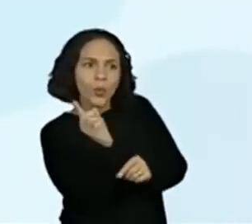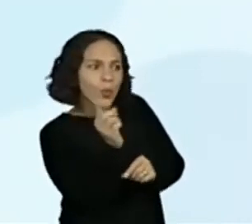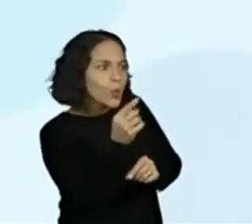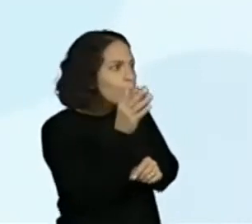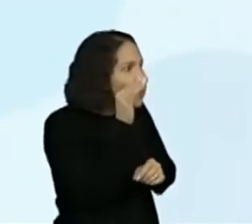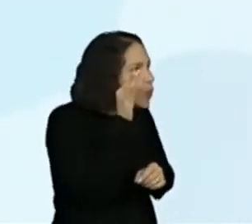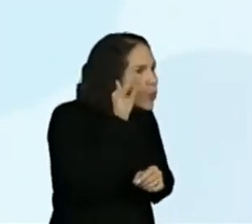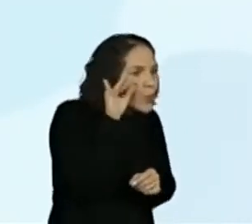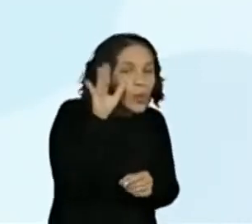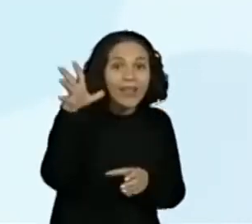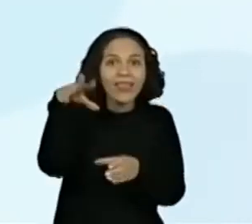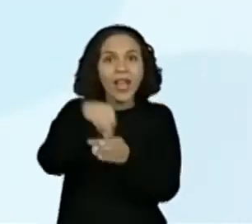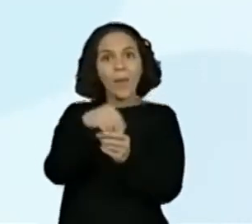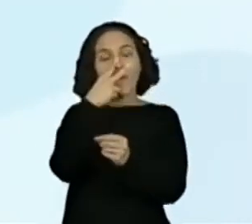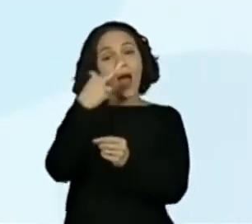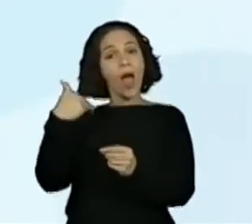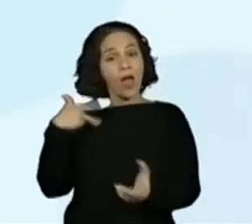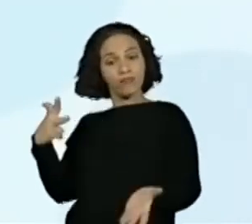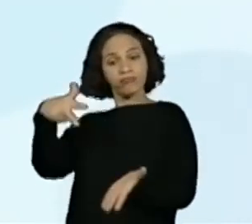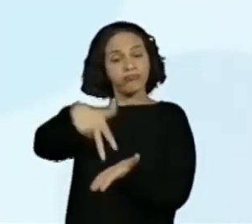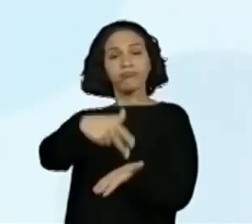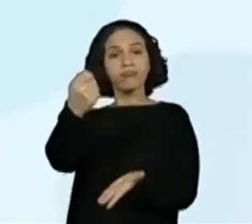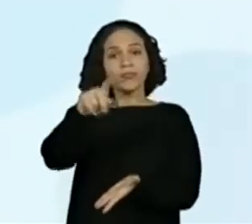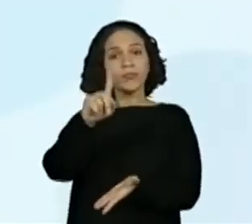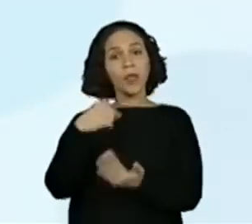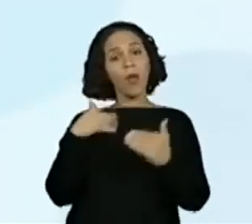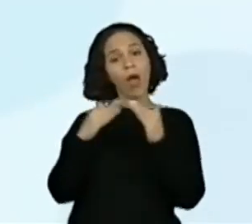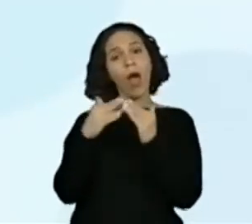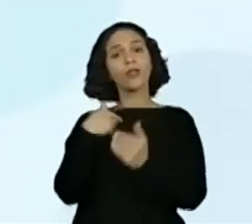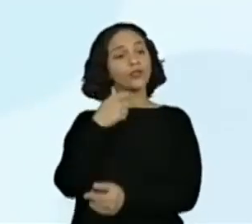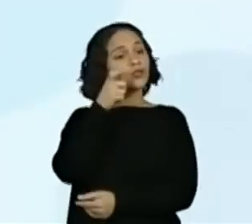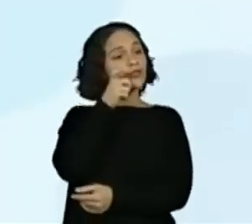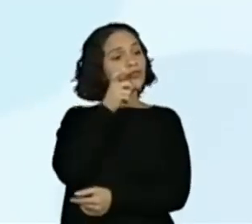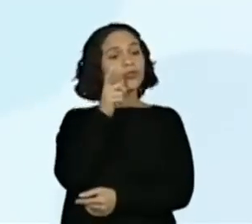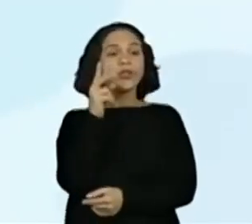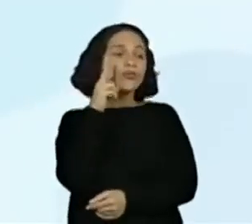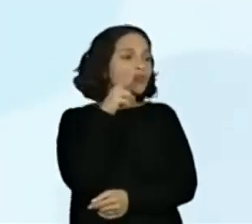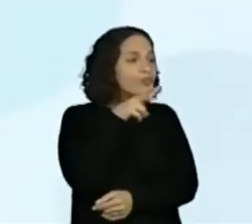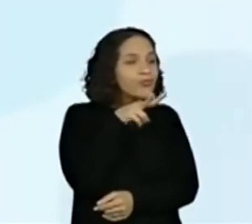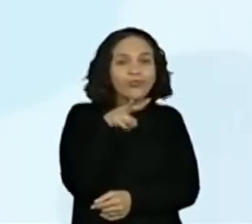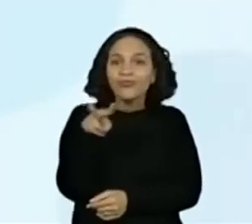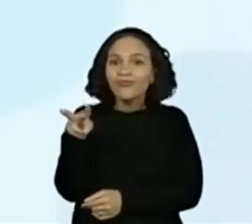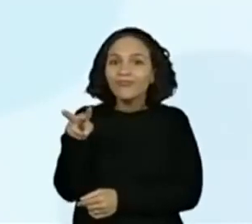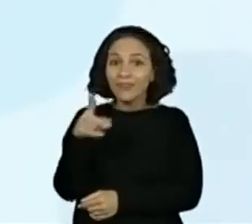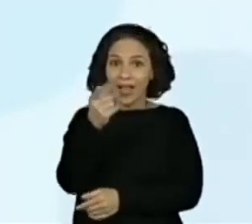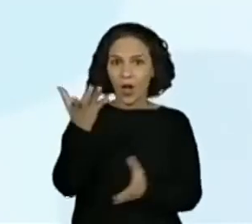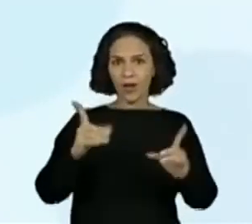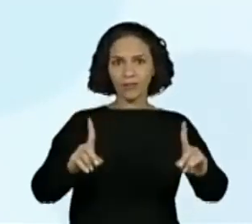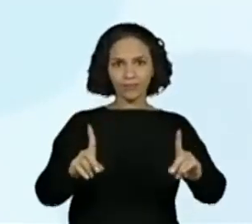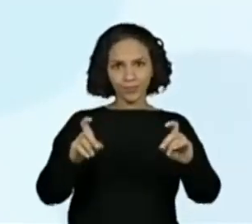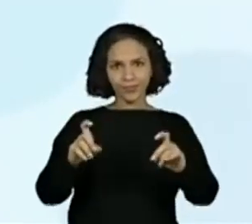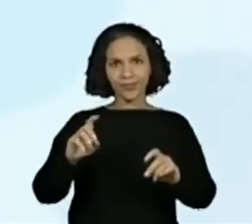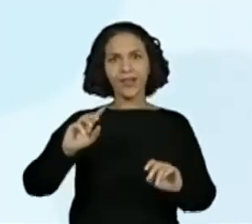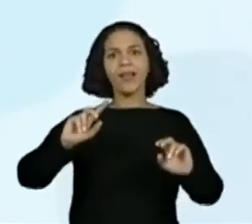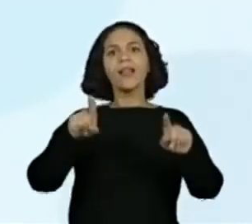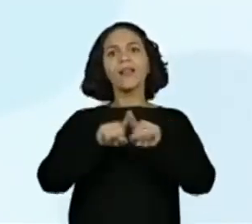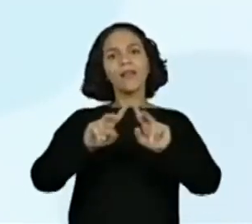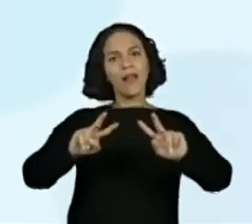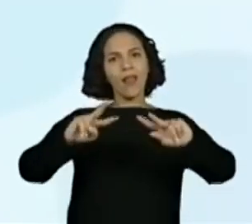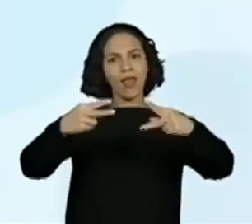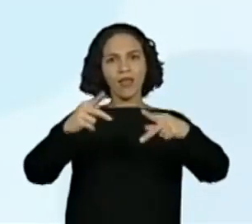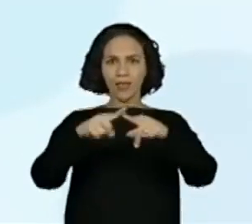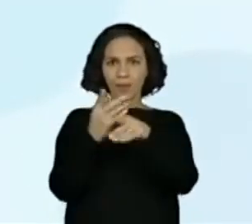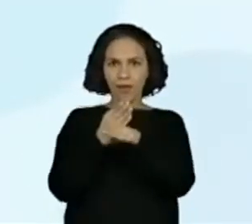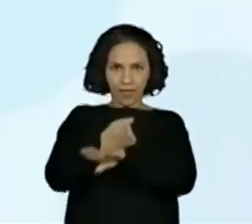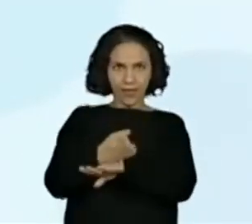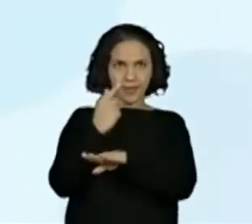curiosos do nosso quarto ano, tirem um print da telinha e depois visitem esse link, ok? Então, vamos